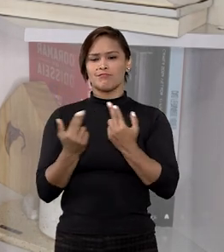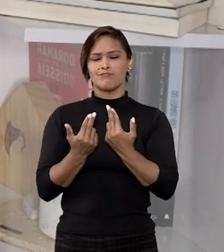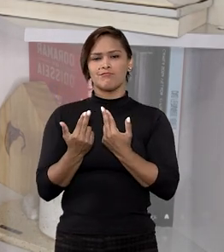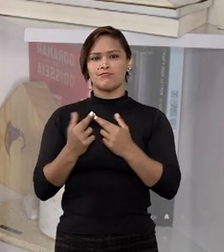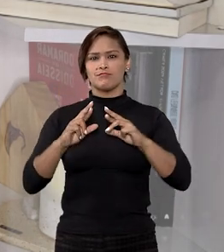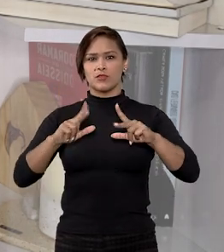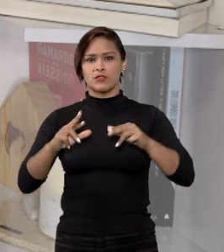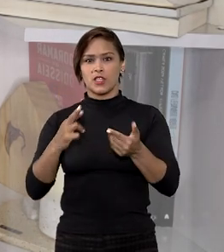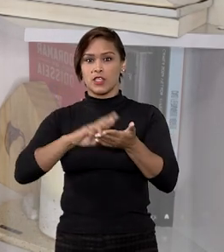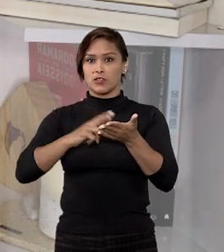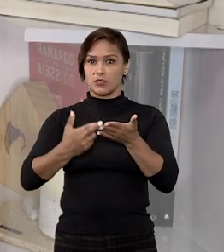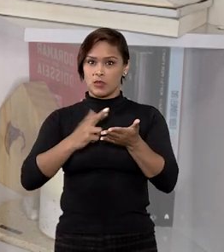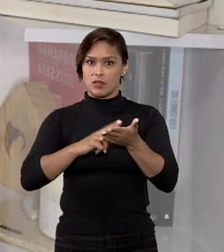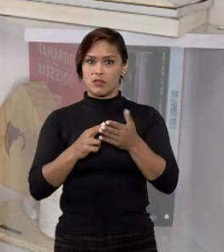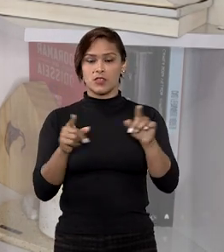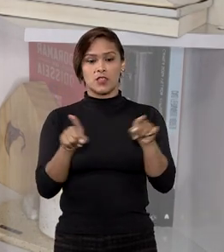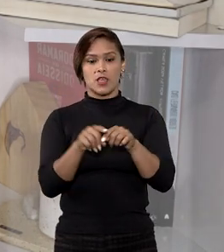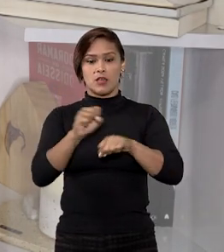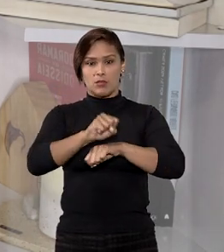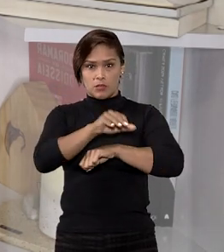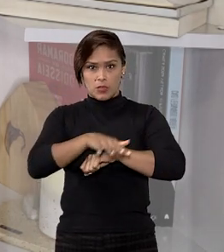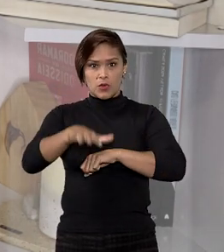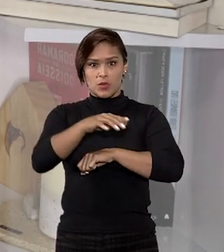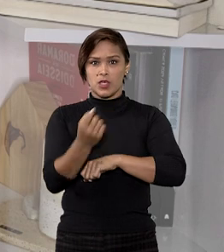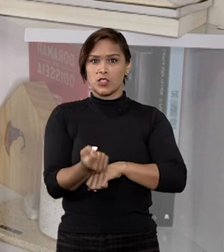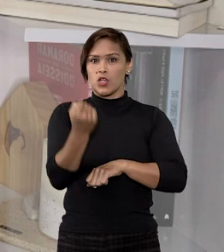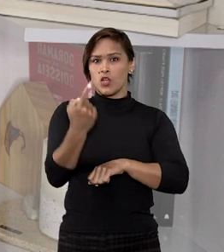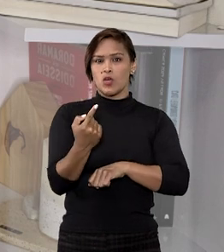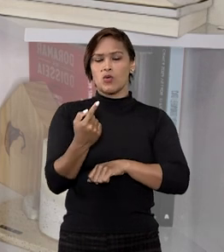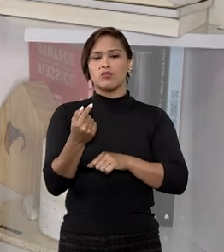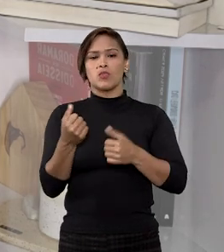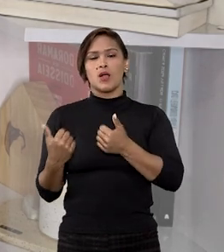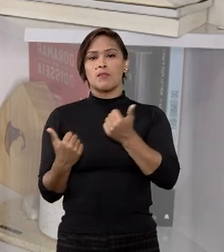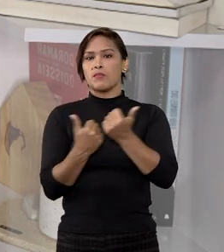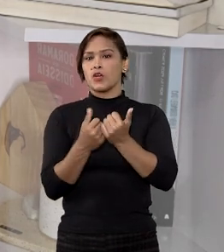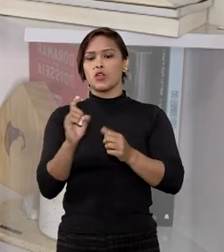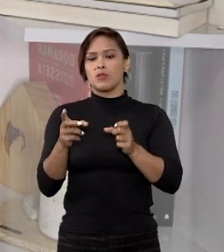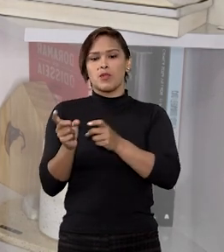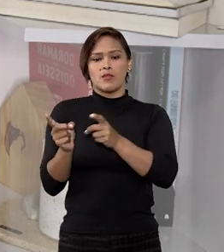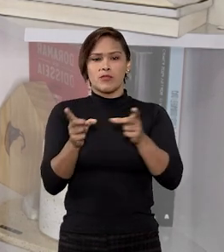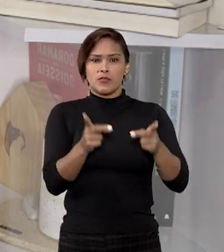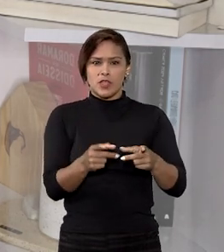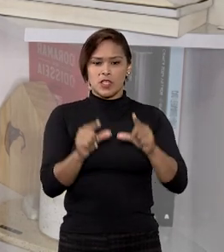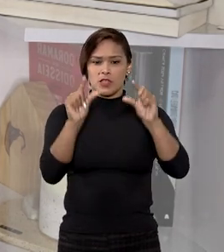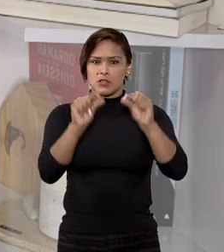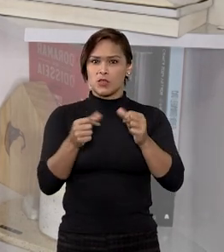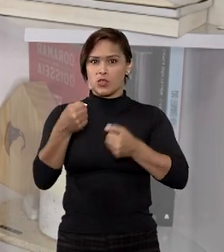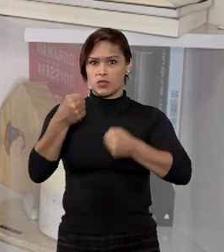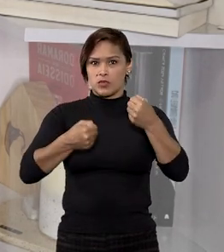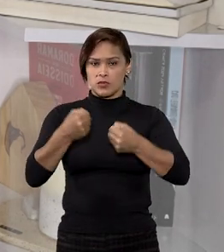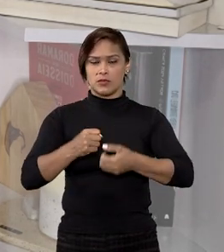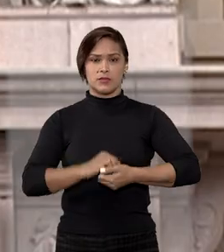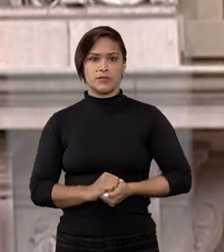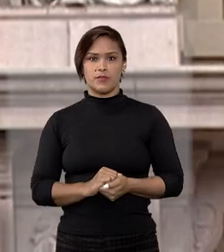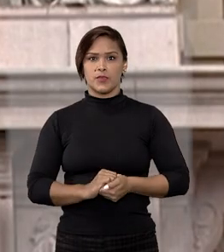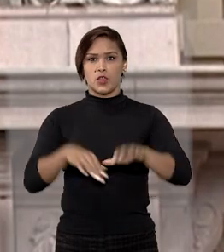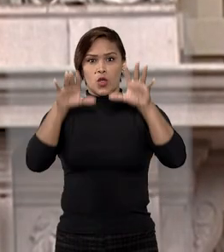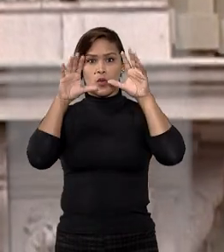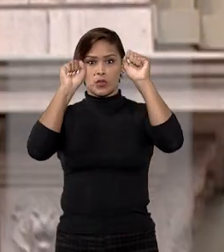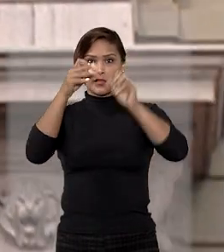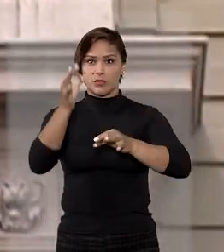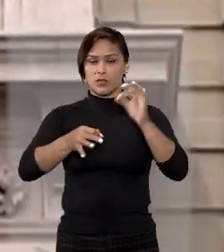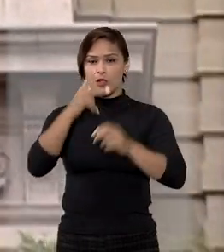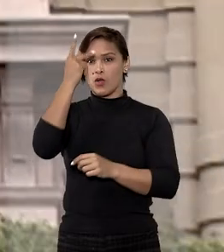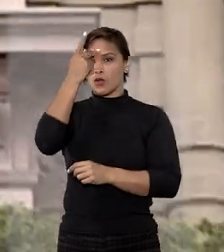incompatível com o de uma revista e que a publicação seria apenas um acessório para a comercialização das miniaturas. O